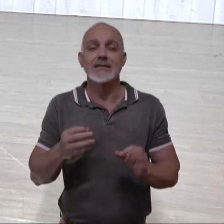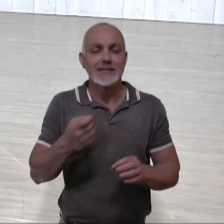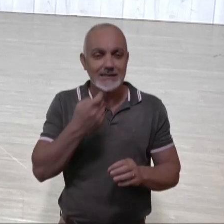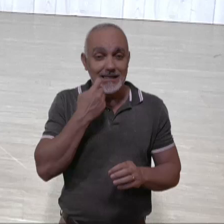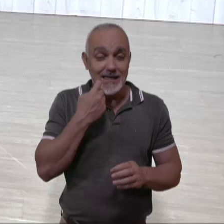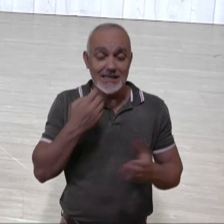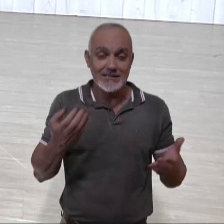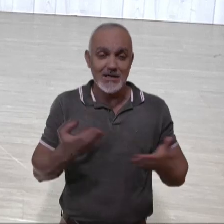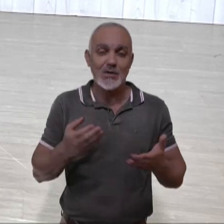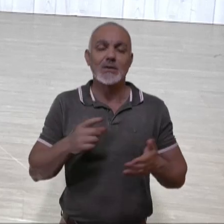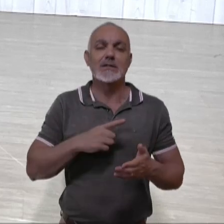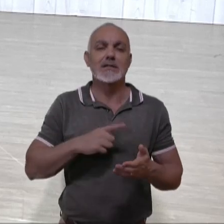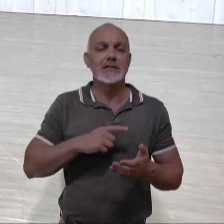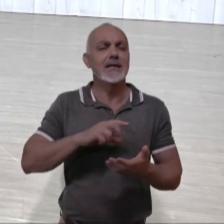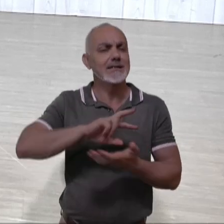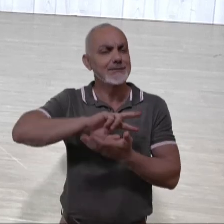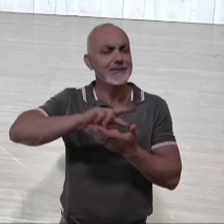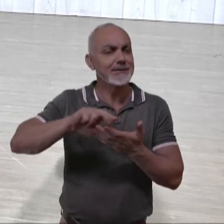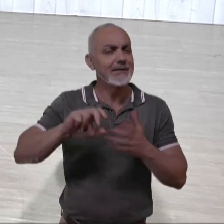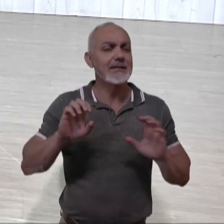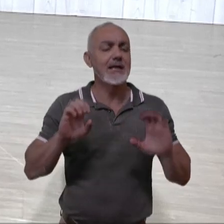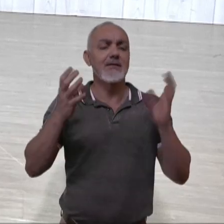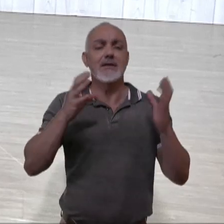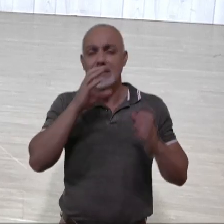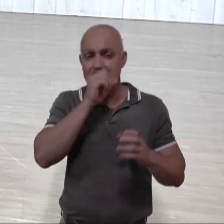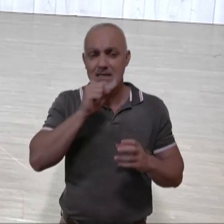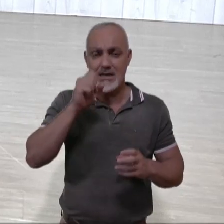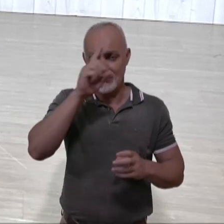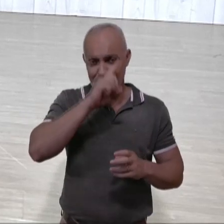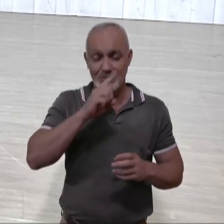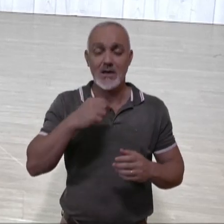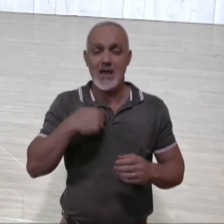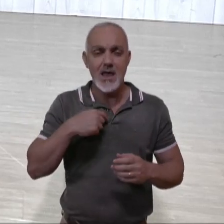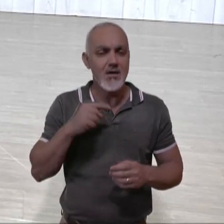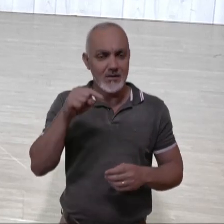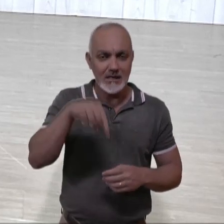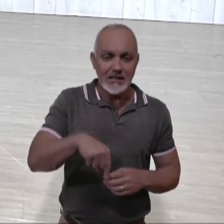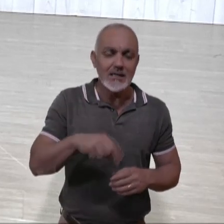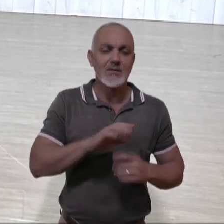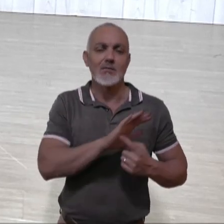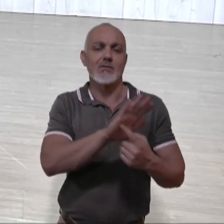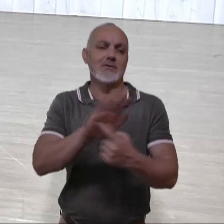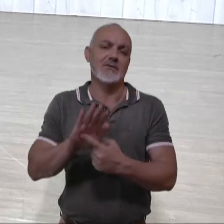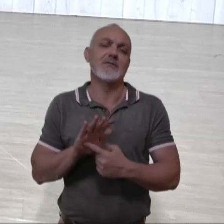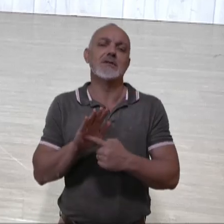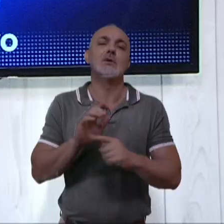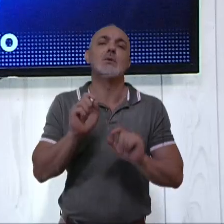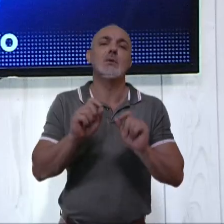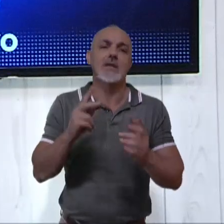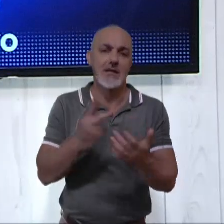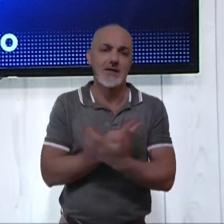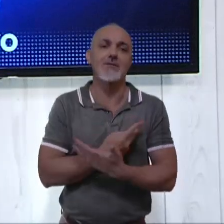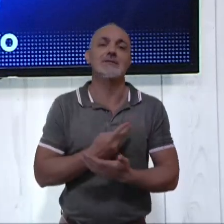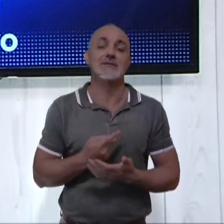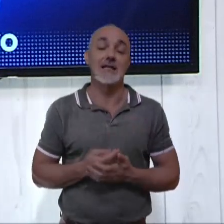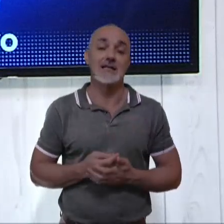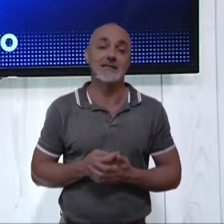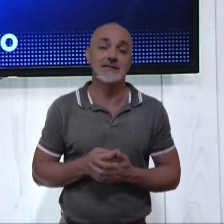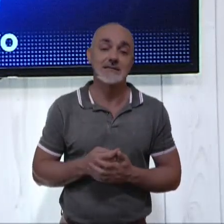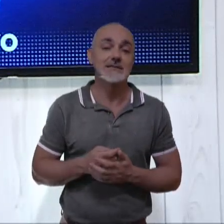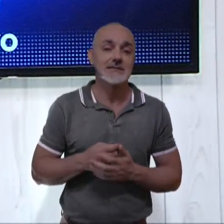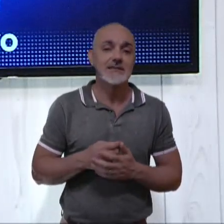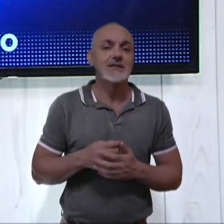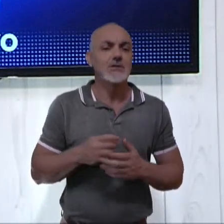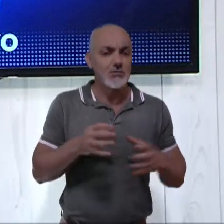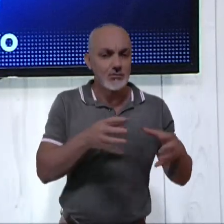sexta-feira e tem muito evento nesse fim de semana. Então, vim aqui trazer para vocês o que vai acontecer com as